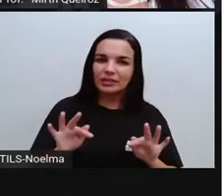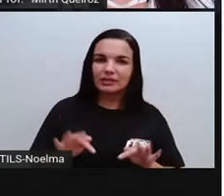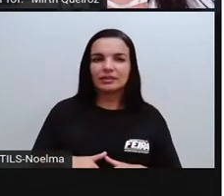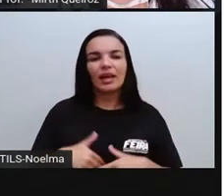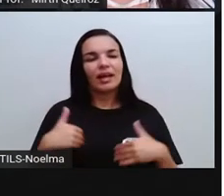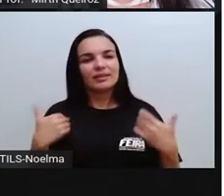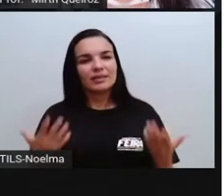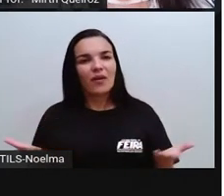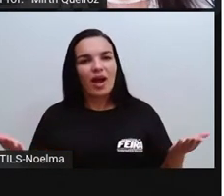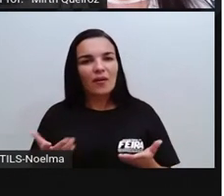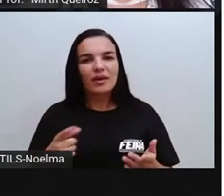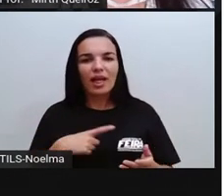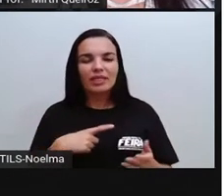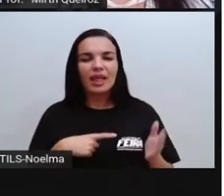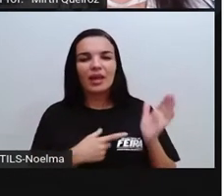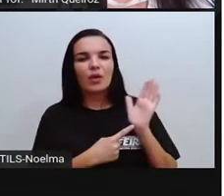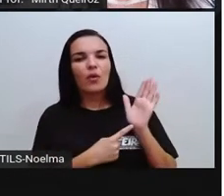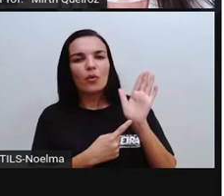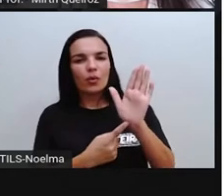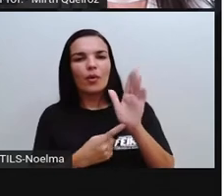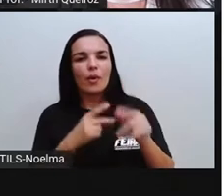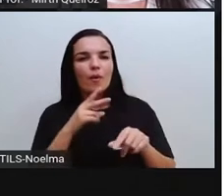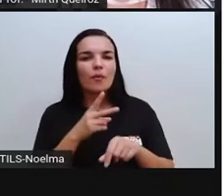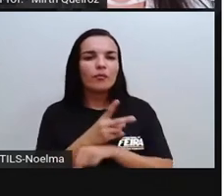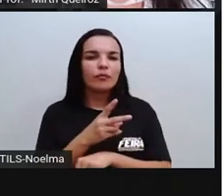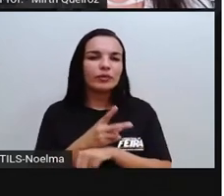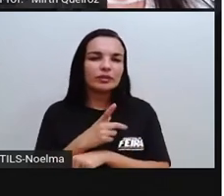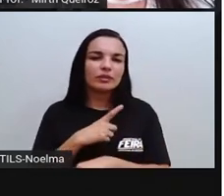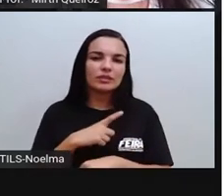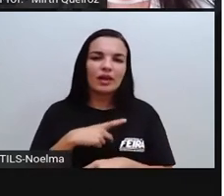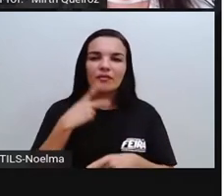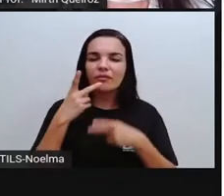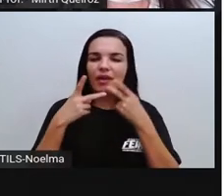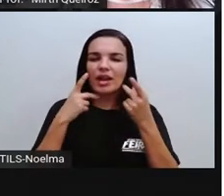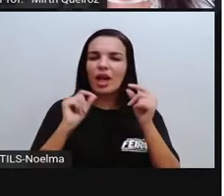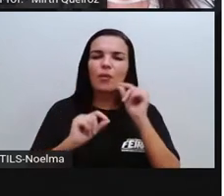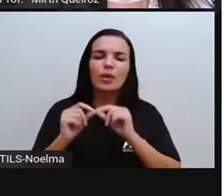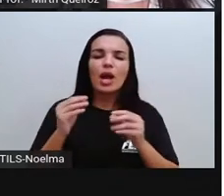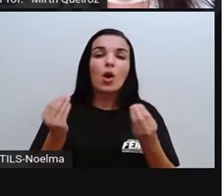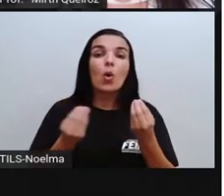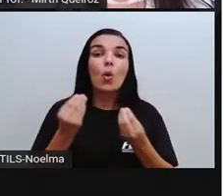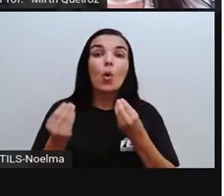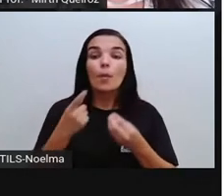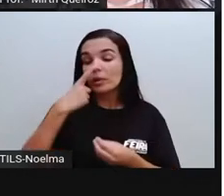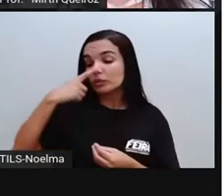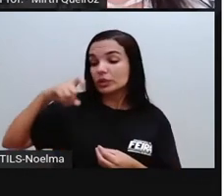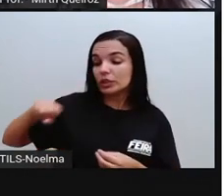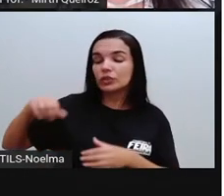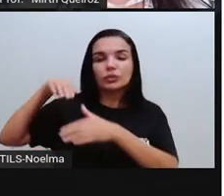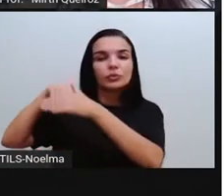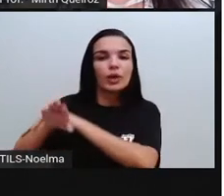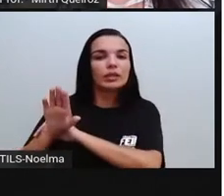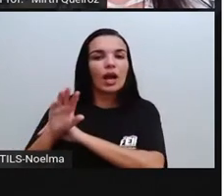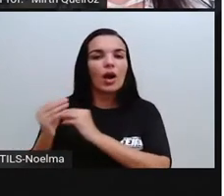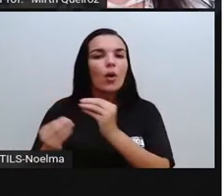Eu trouxe aqui para vocês um vídeo onde a gente vai falar sobre as formas de descarte do lixo.